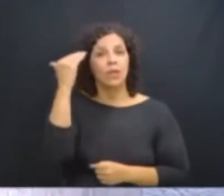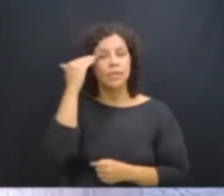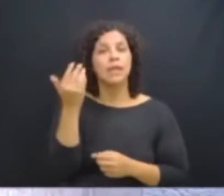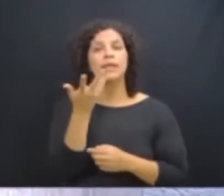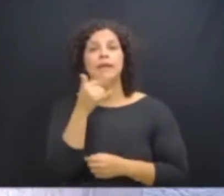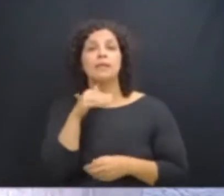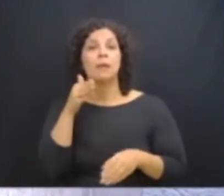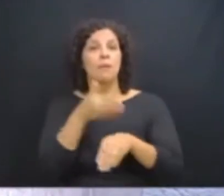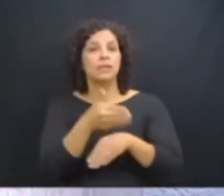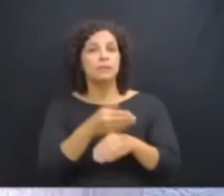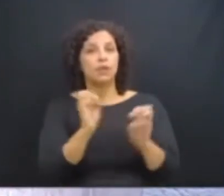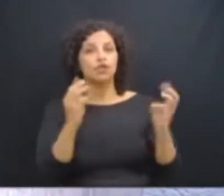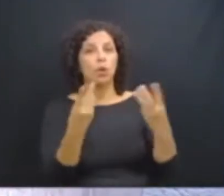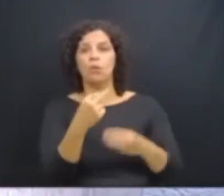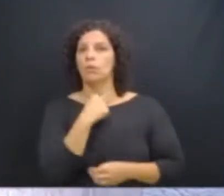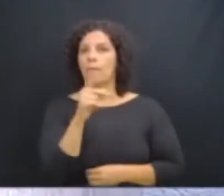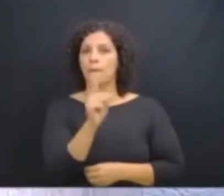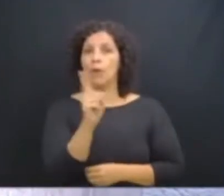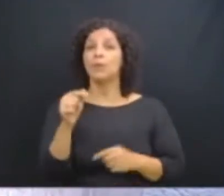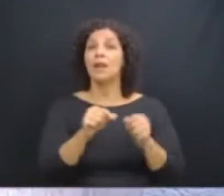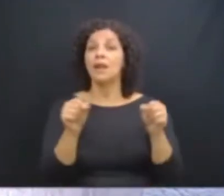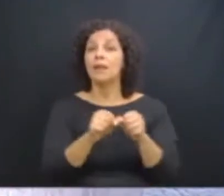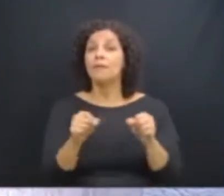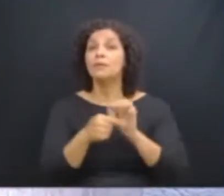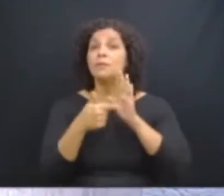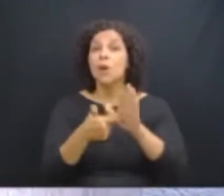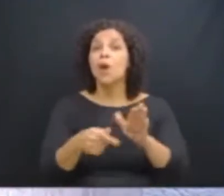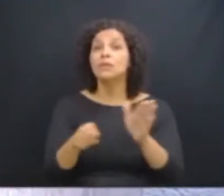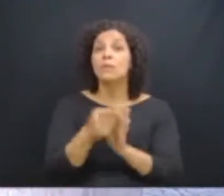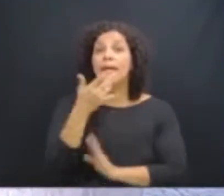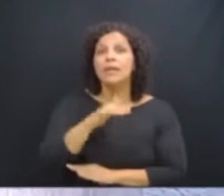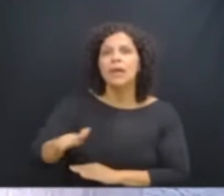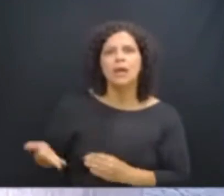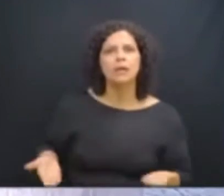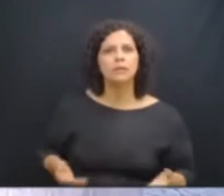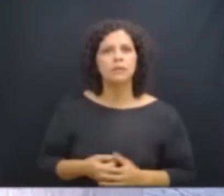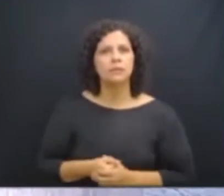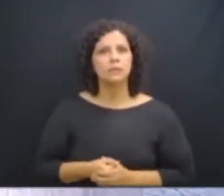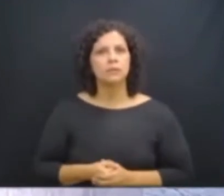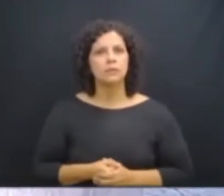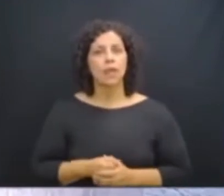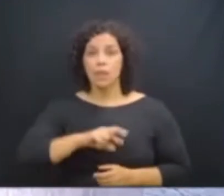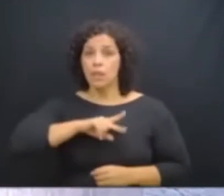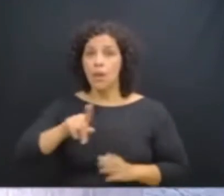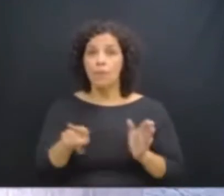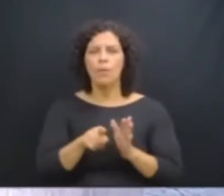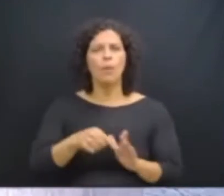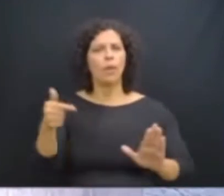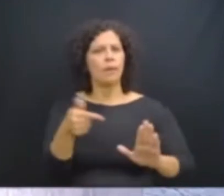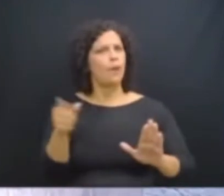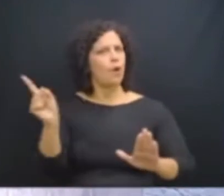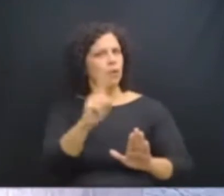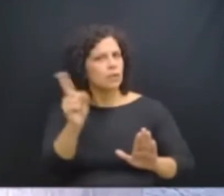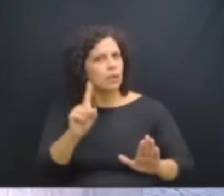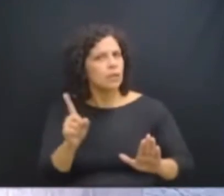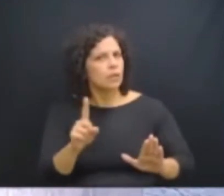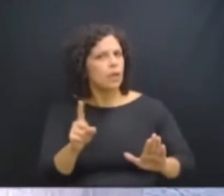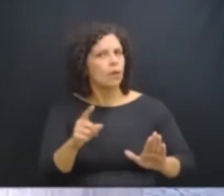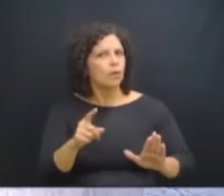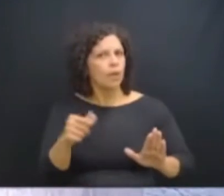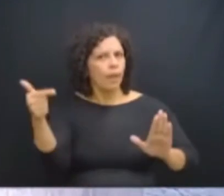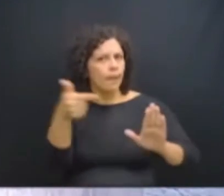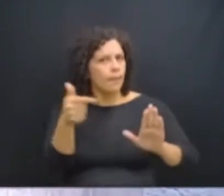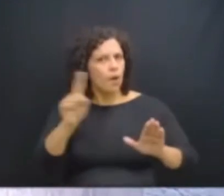e crianças nesse show, porque ela faz apresentação para crianças. Não sou hipócrita, não sou